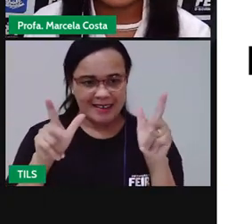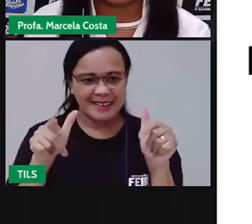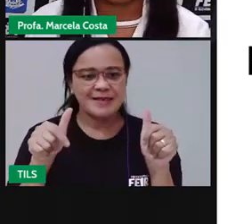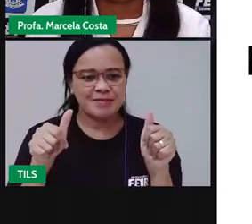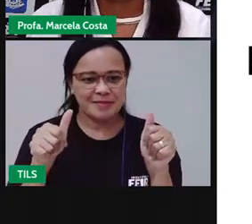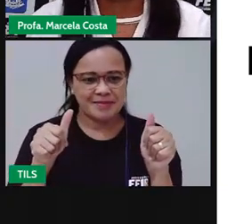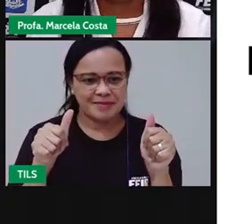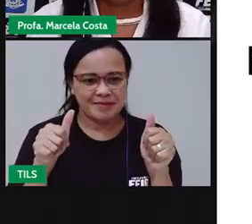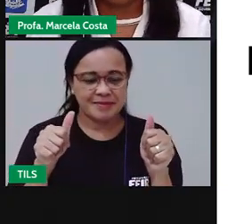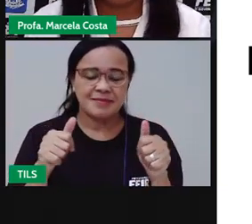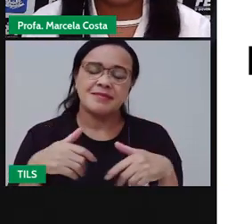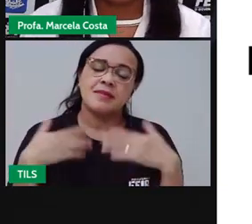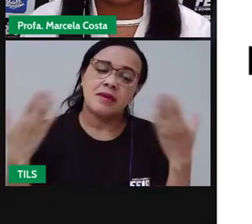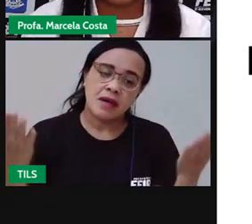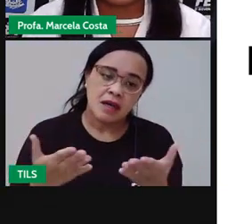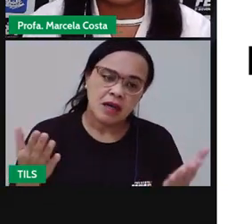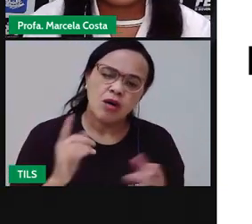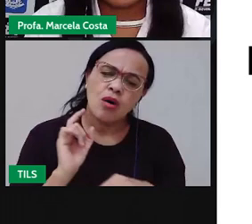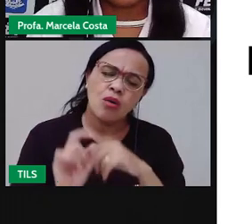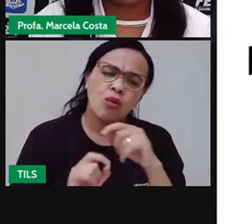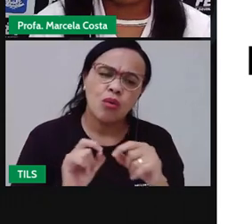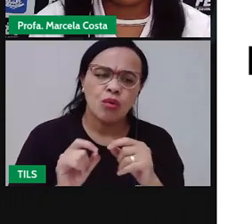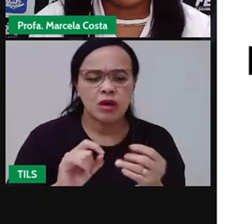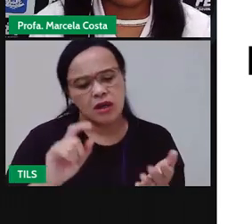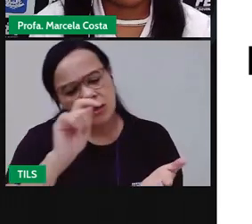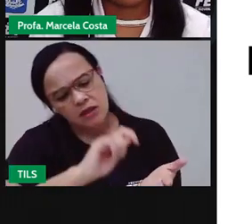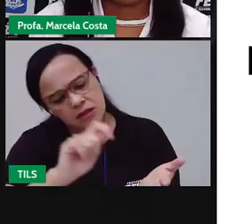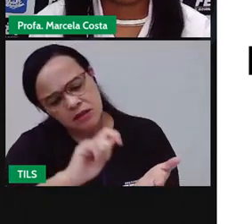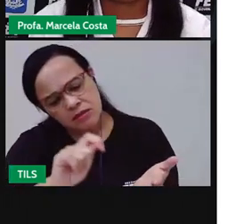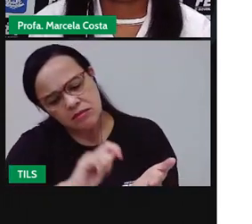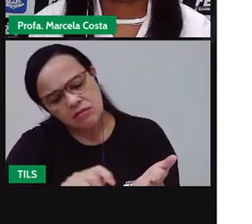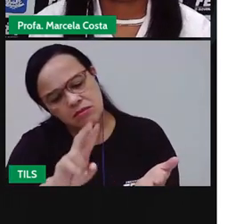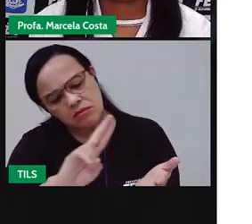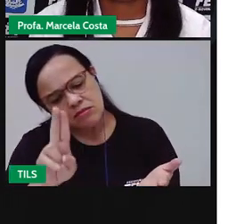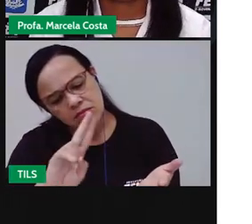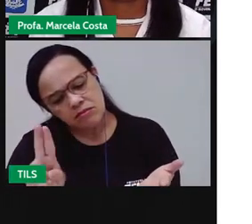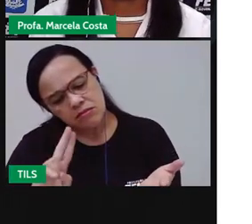escrita, o nome escrito dos dedos.